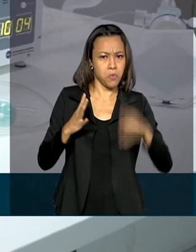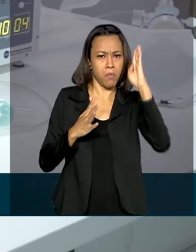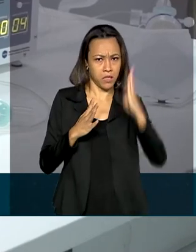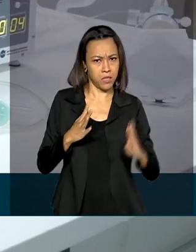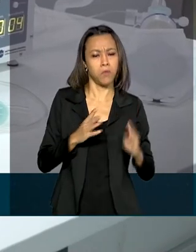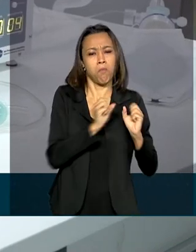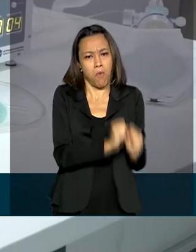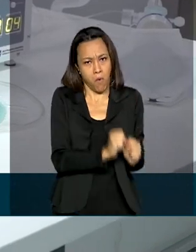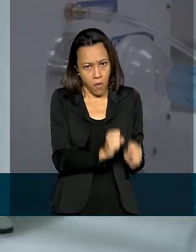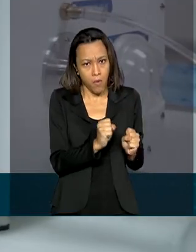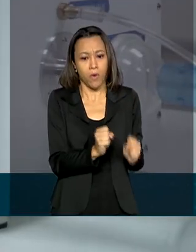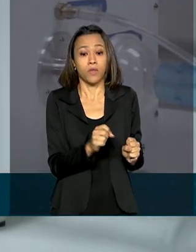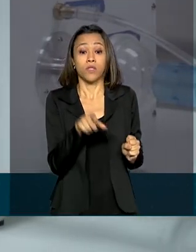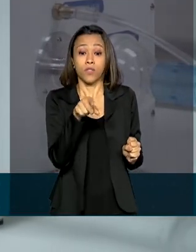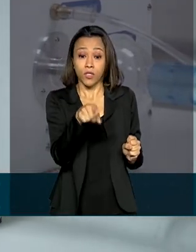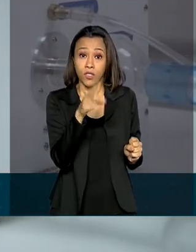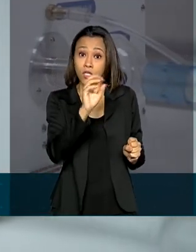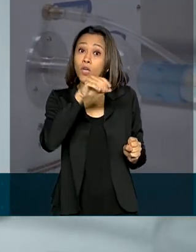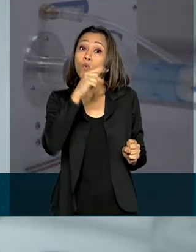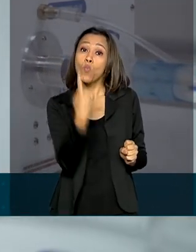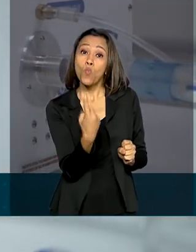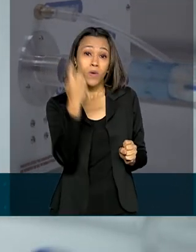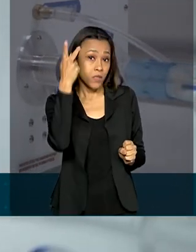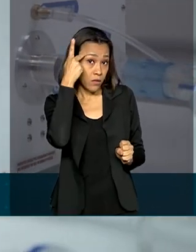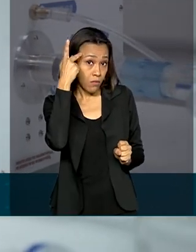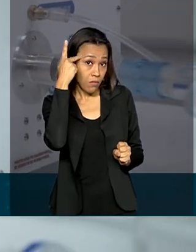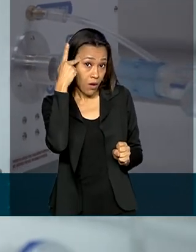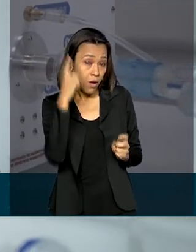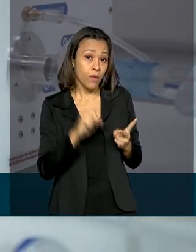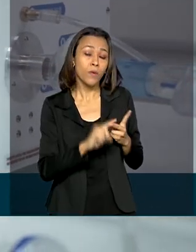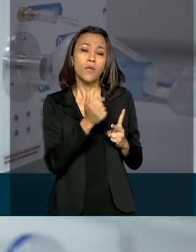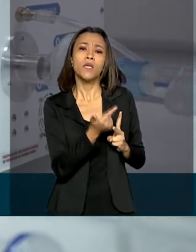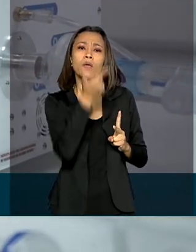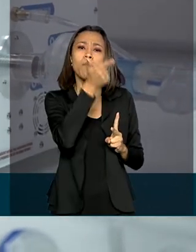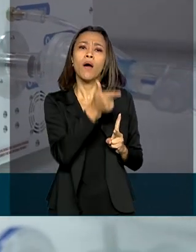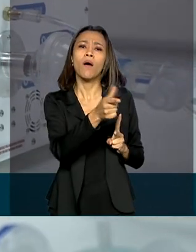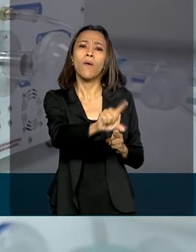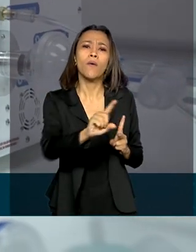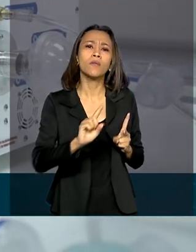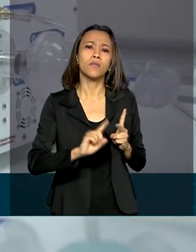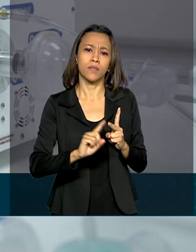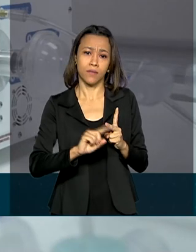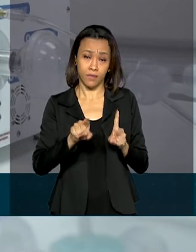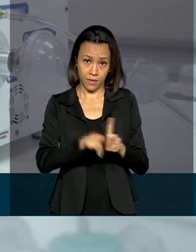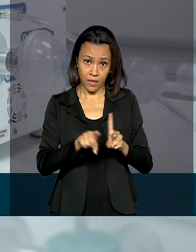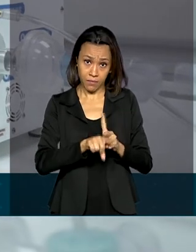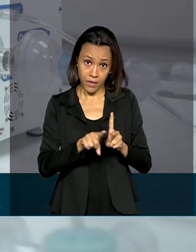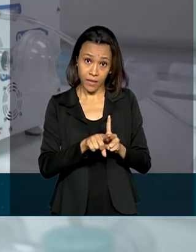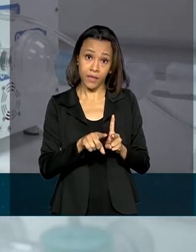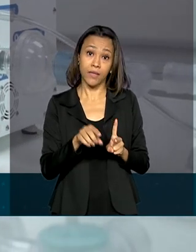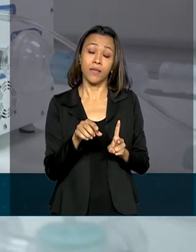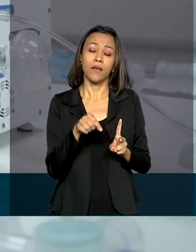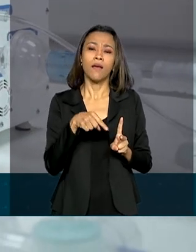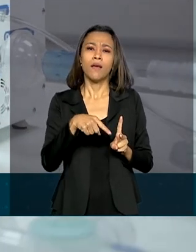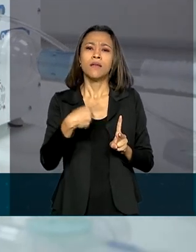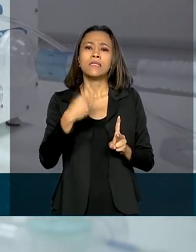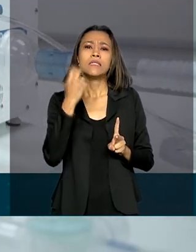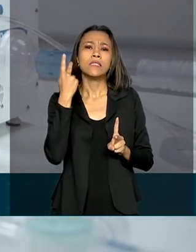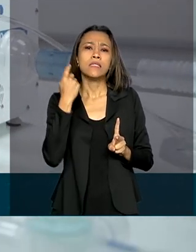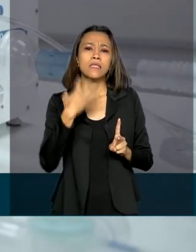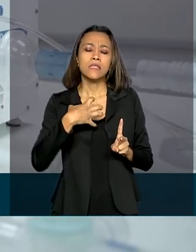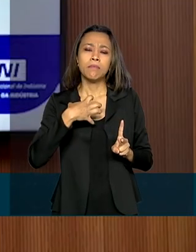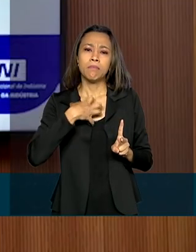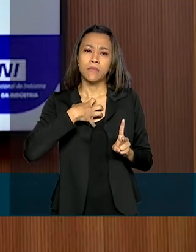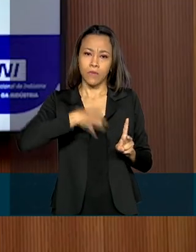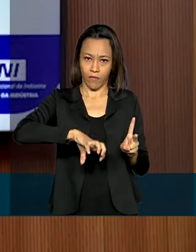a RUSER de São Paulo e o Serviço Nacional de Aprendizagem Industrial, Cimatec, de Salvador,